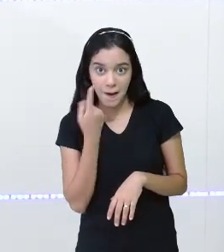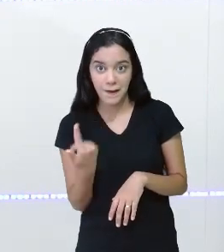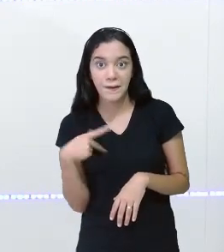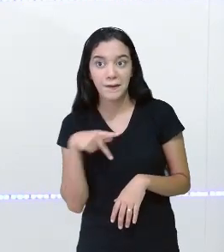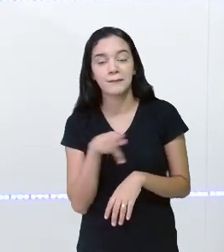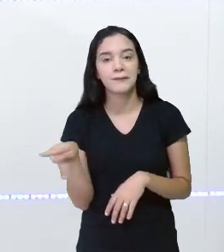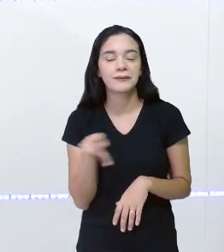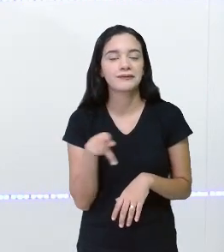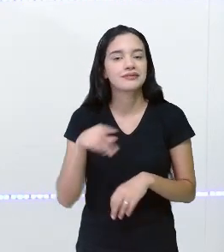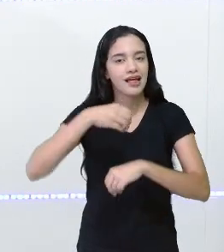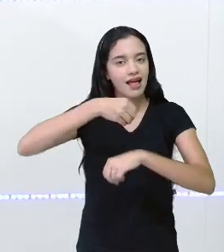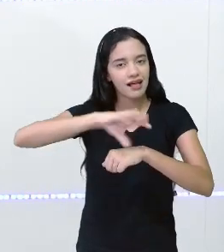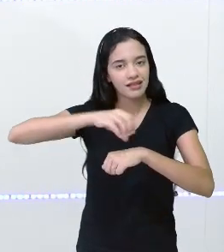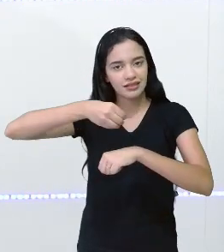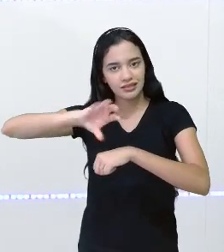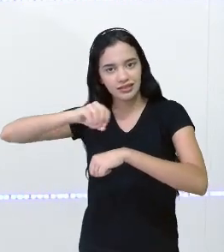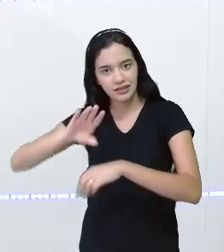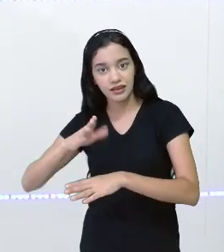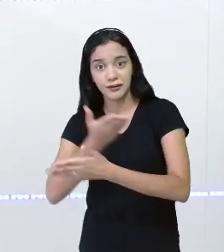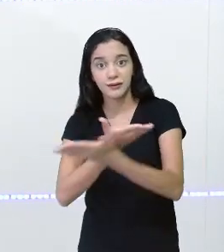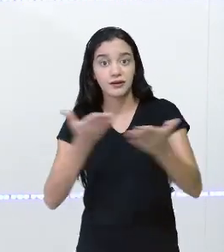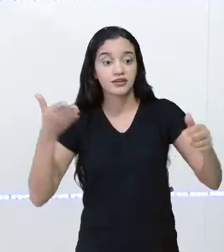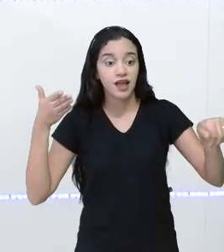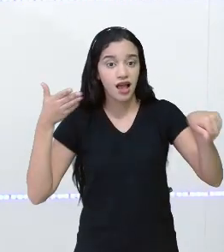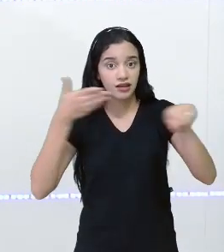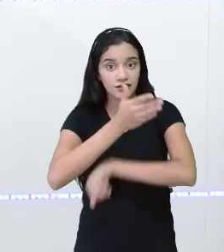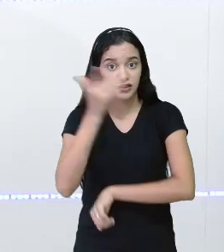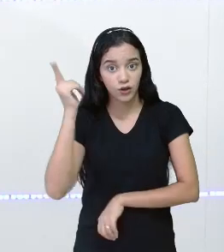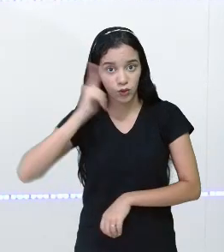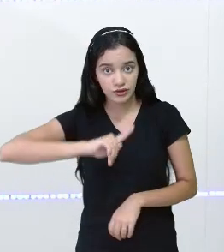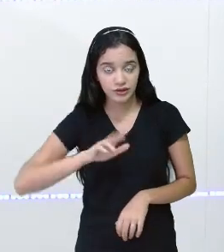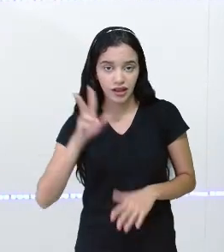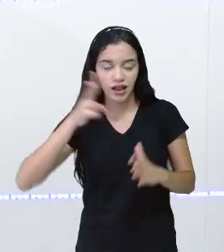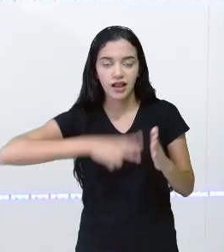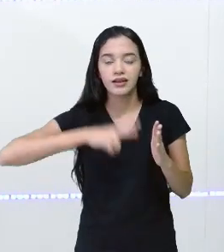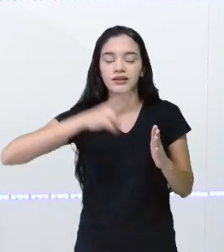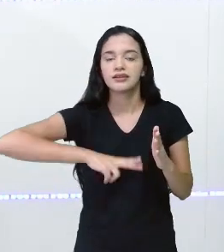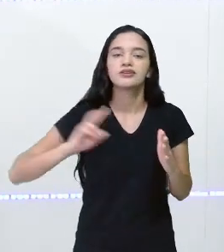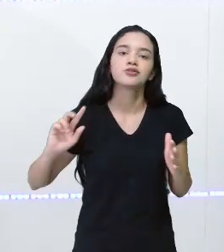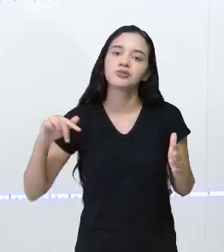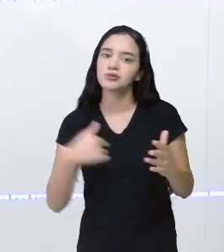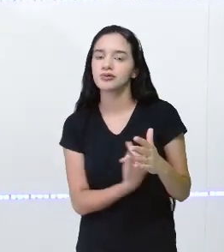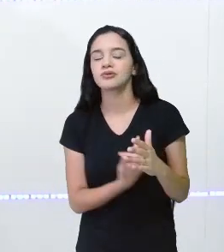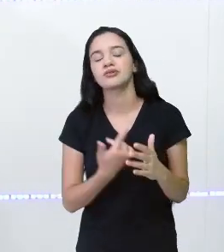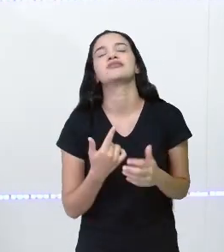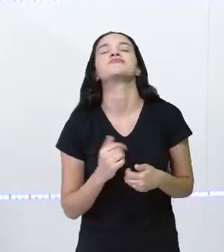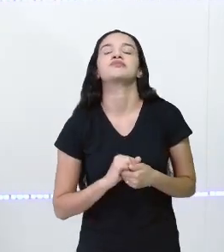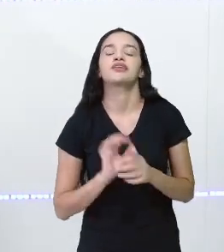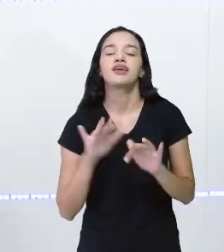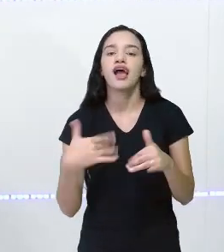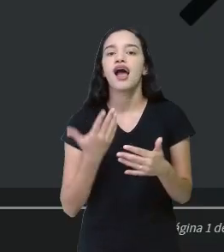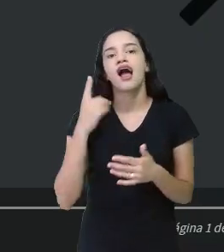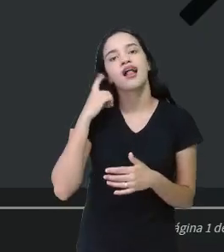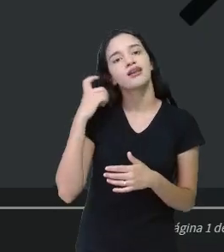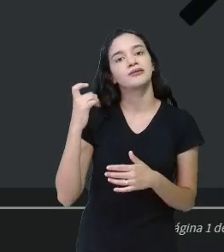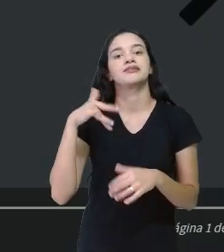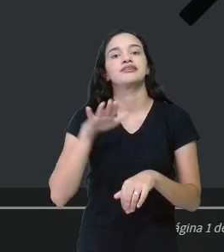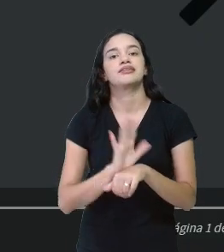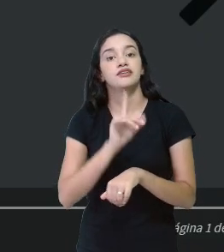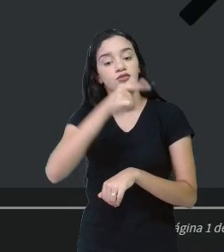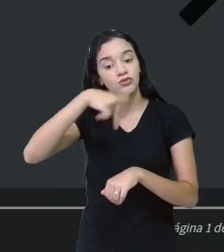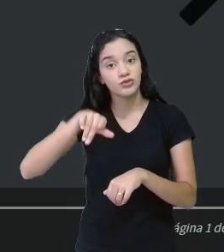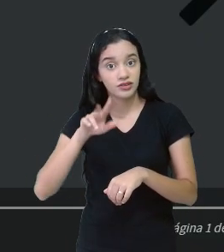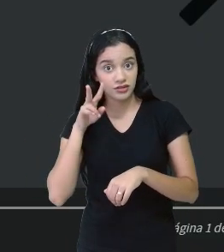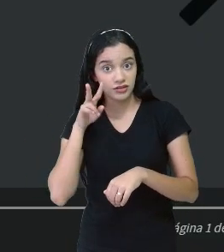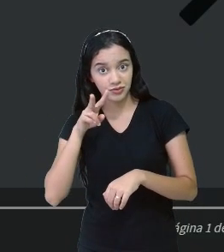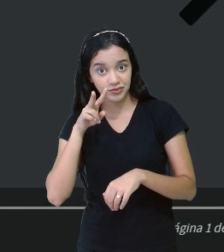aí a dica para você acessar e conseguir ler. E aí está o nosso livro na tela. Barulhinhos da Tarde, vocês estão